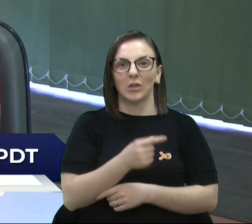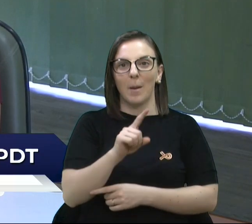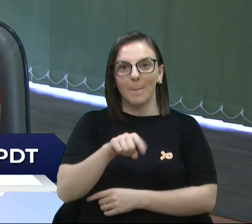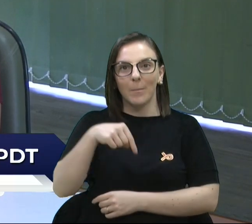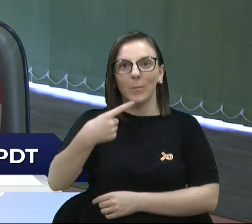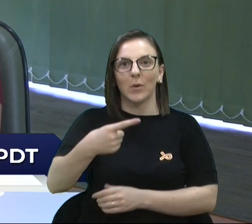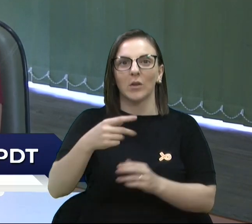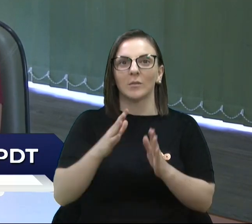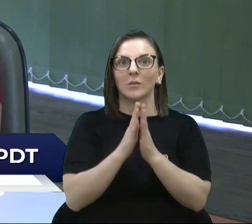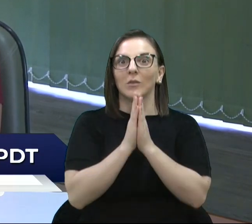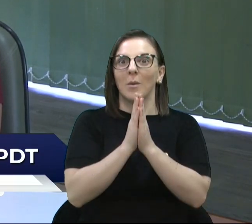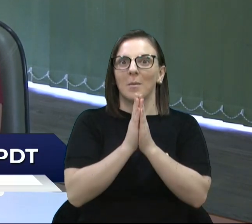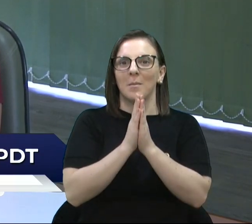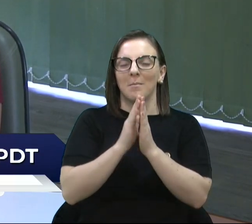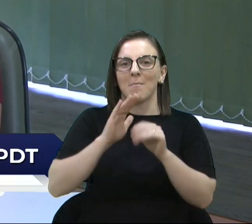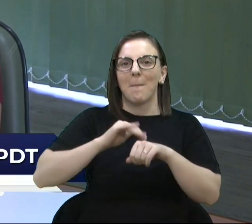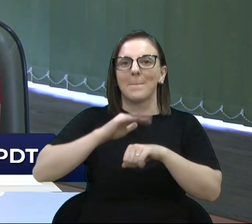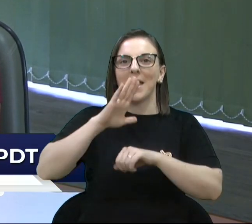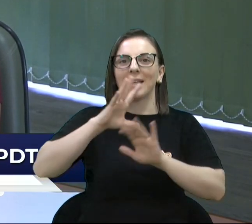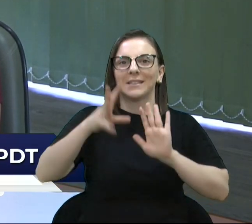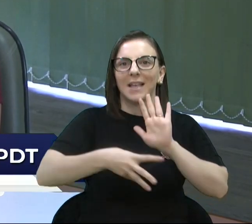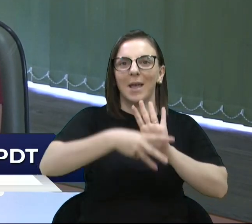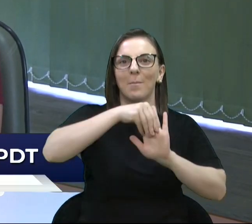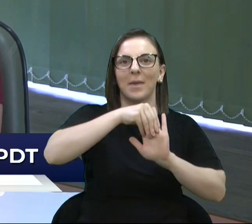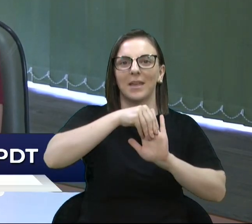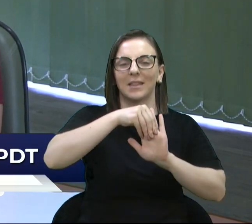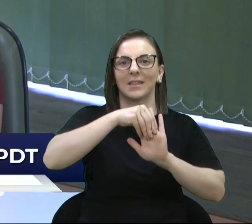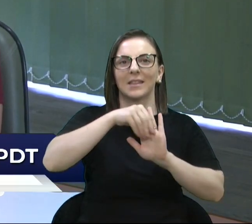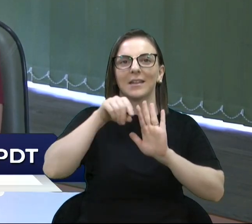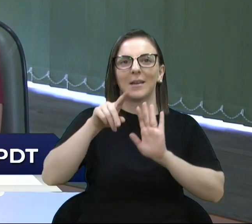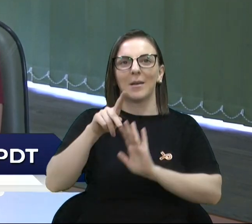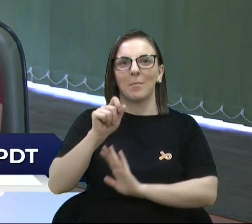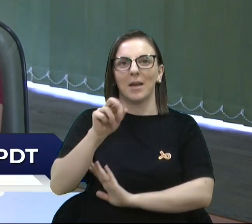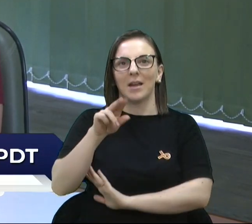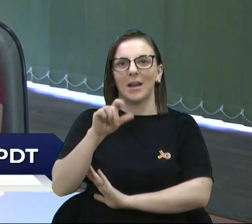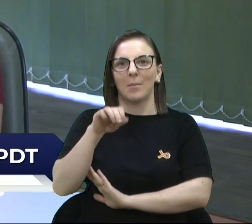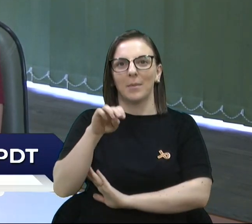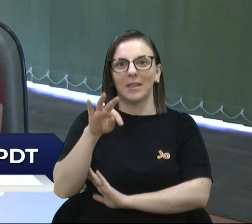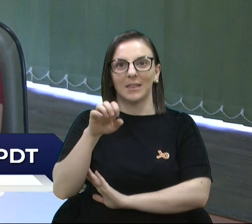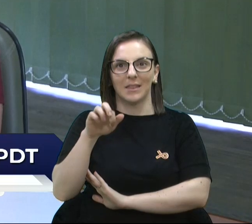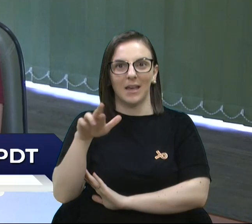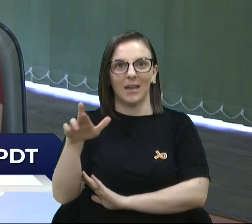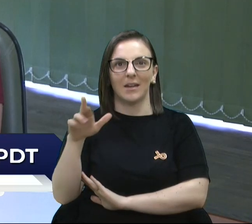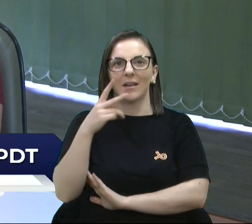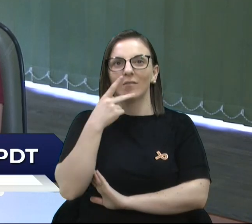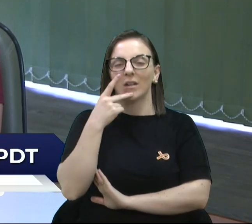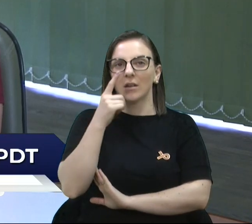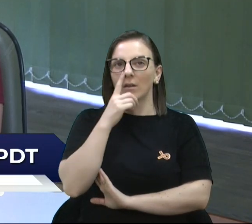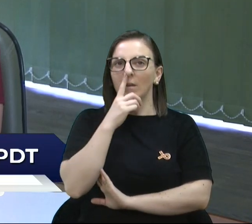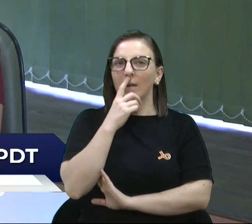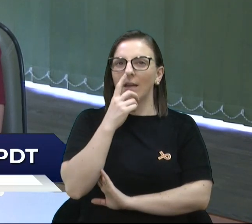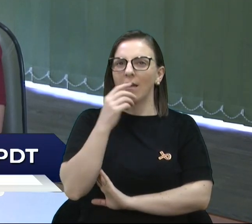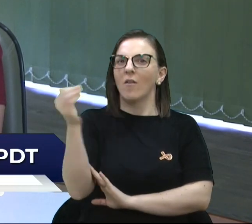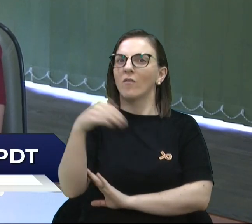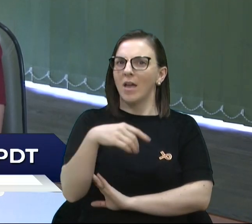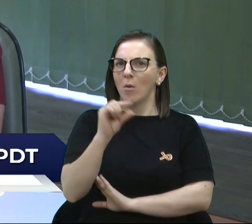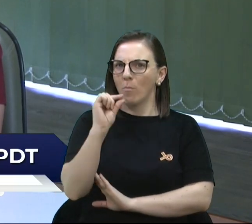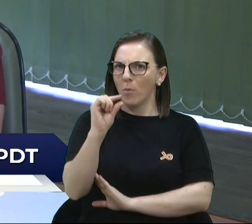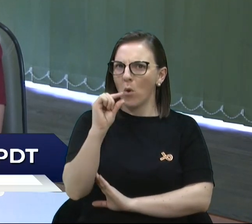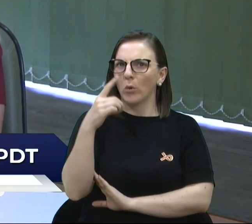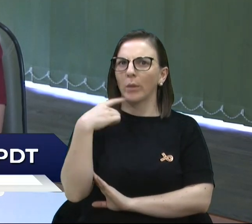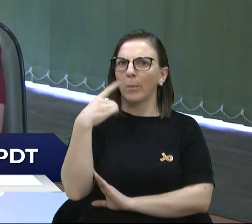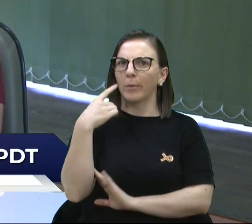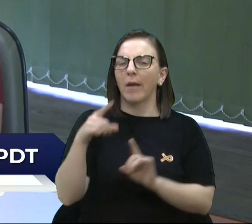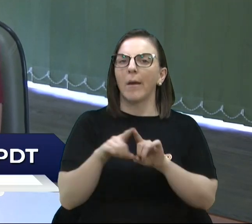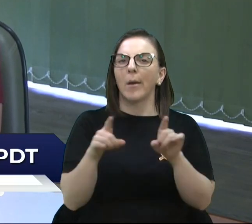que venham mais emendas parlamentares que a gente observa poucos deputados porque na época de vir buscar votos aqui são